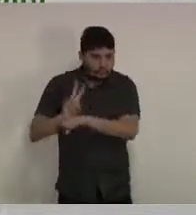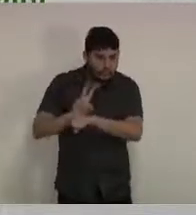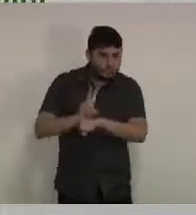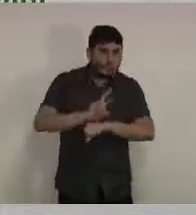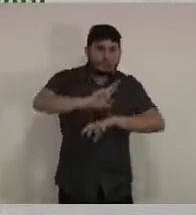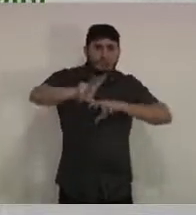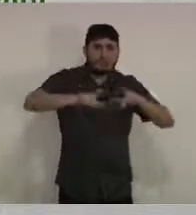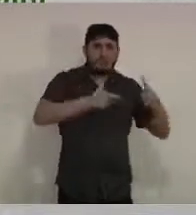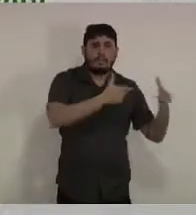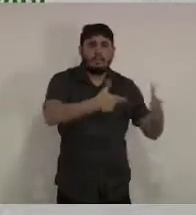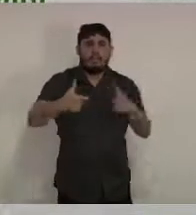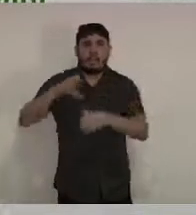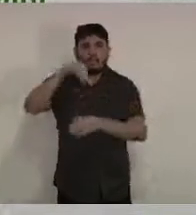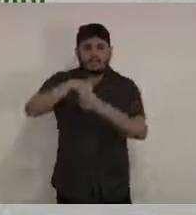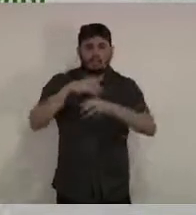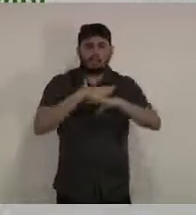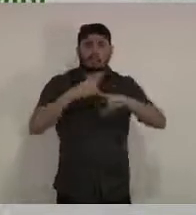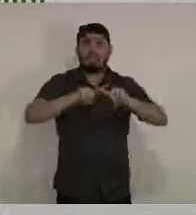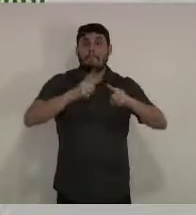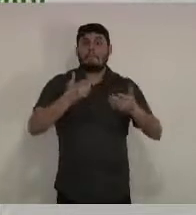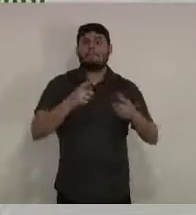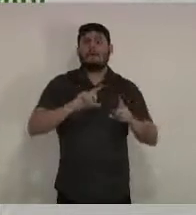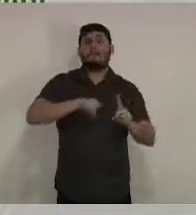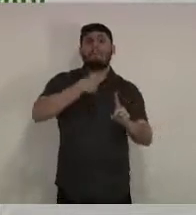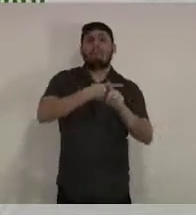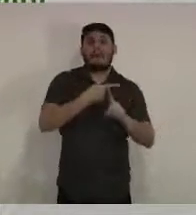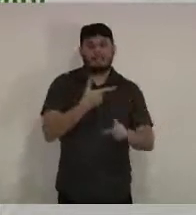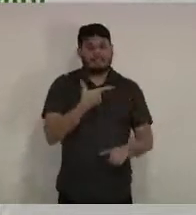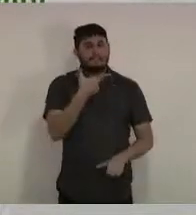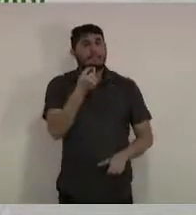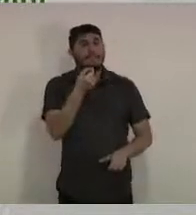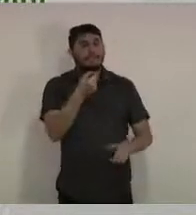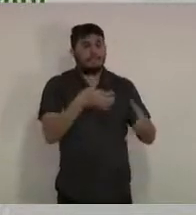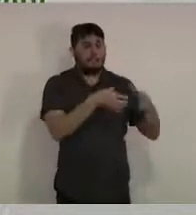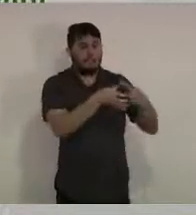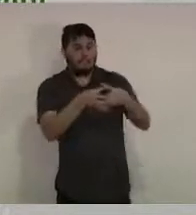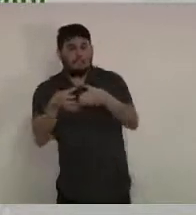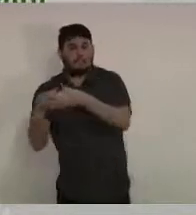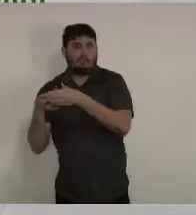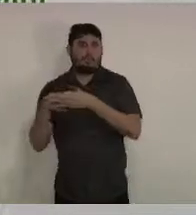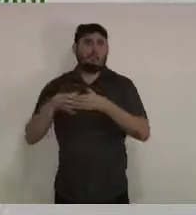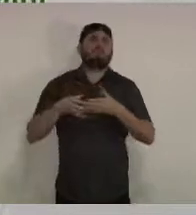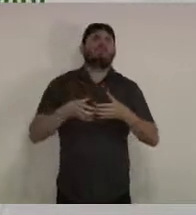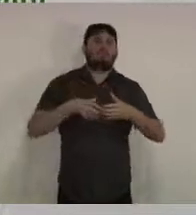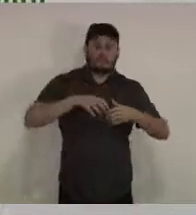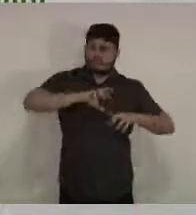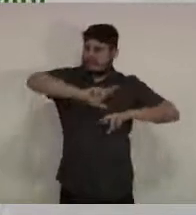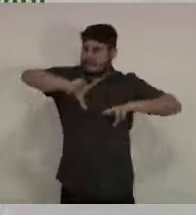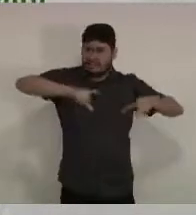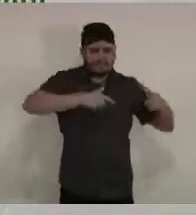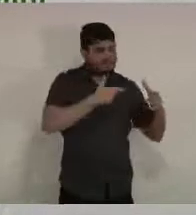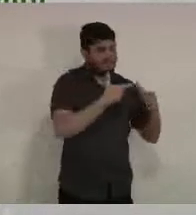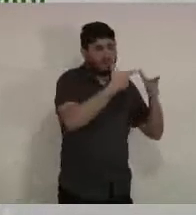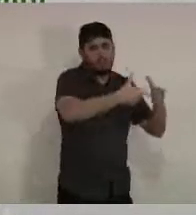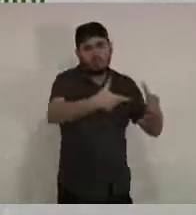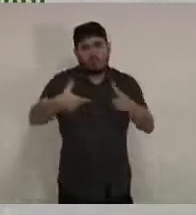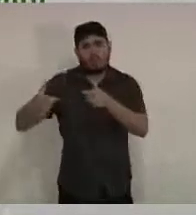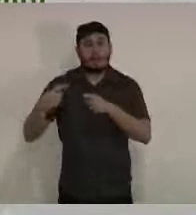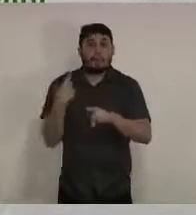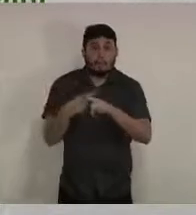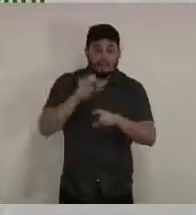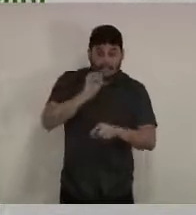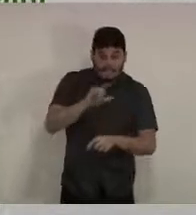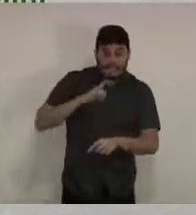grande parte fazendo circuito, dez delas fazendo circuito no centro da cidade de Caruaru, onde há maior quantidade de pessoas